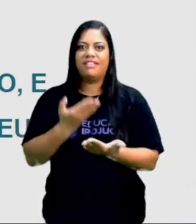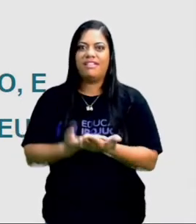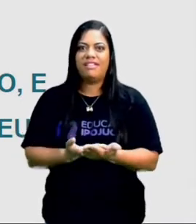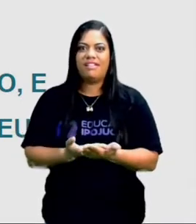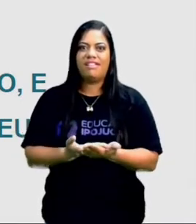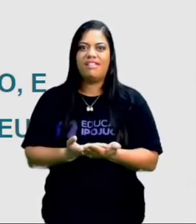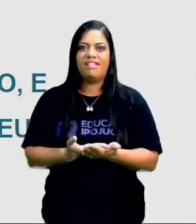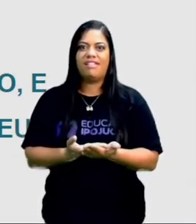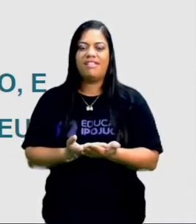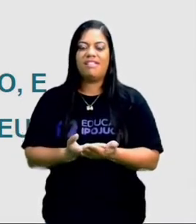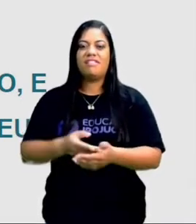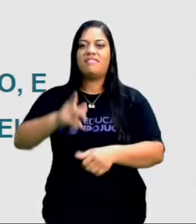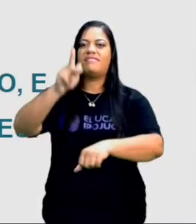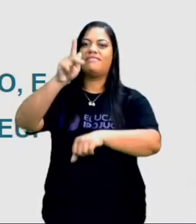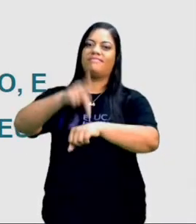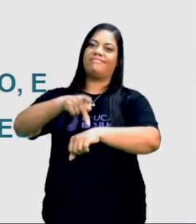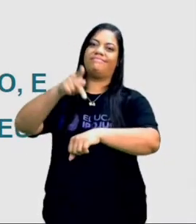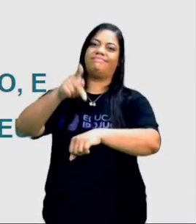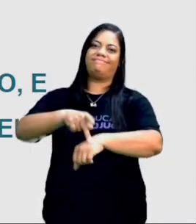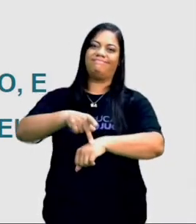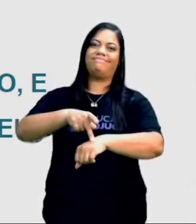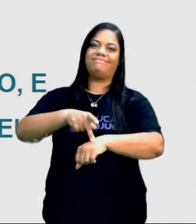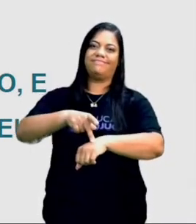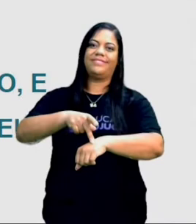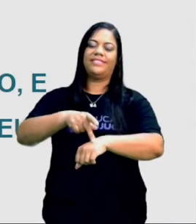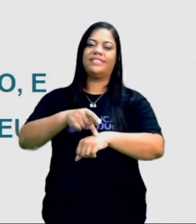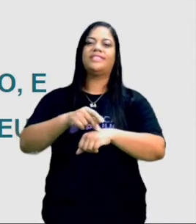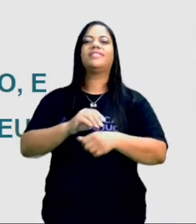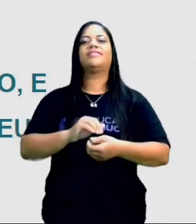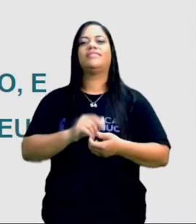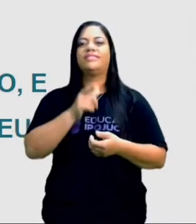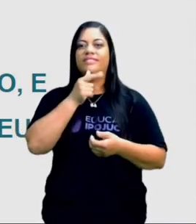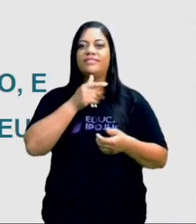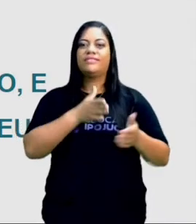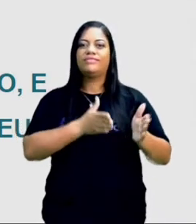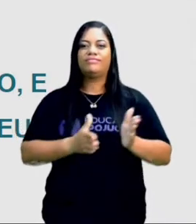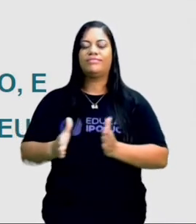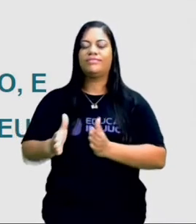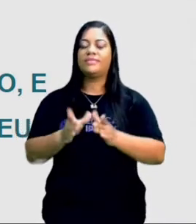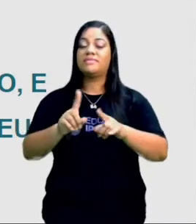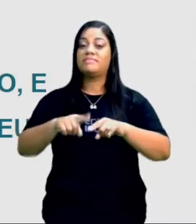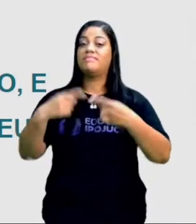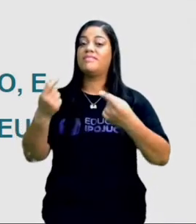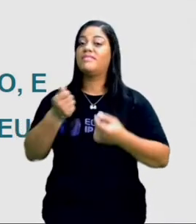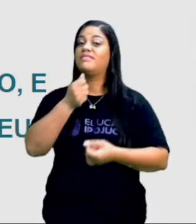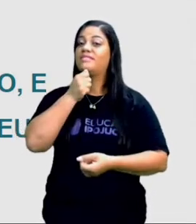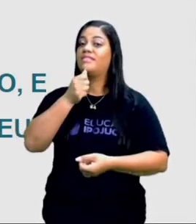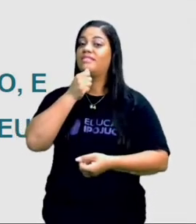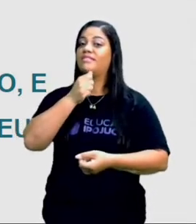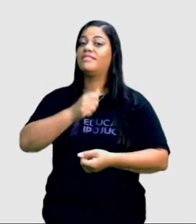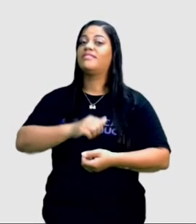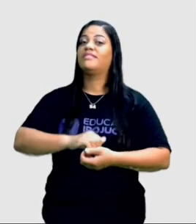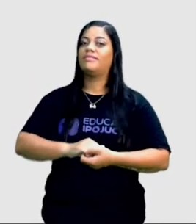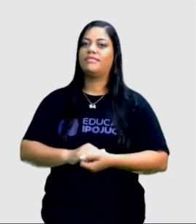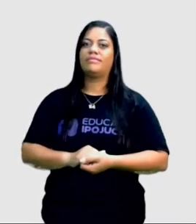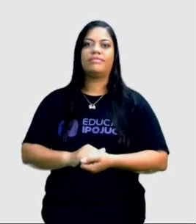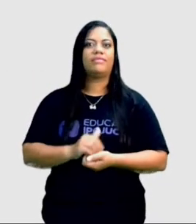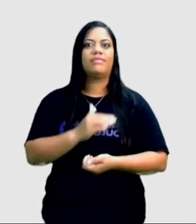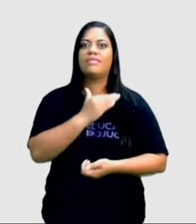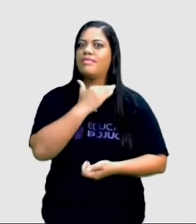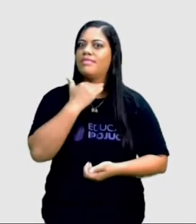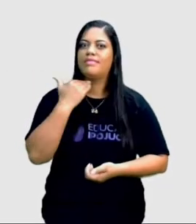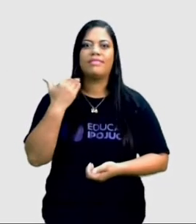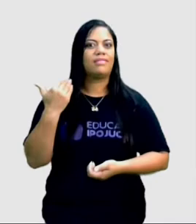caiu em cima de uma pedra, do leito de um rio. E mais impressionante ainda, foi que ele não